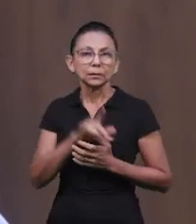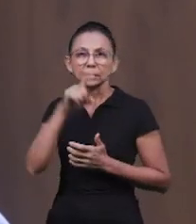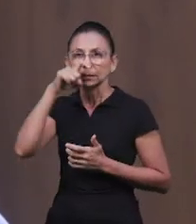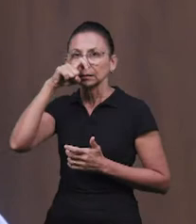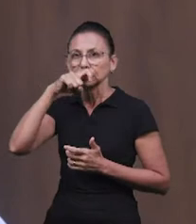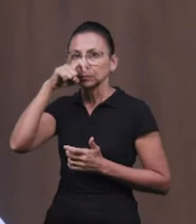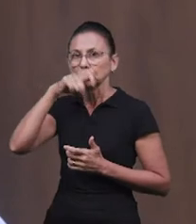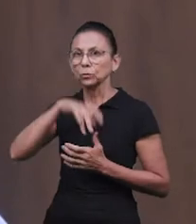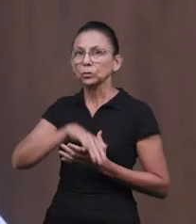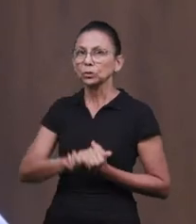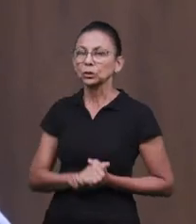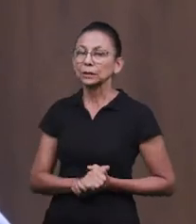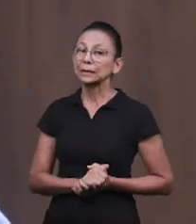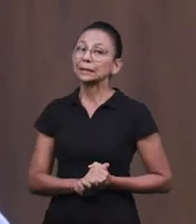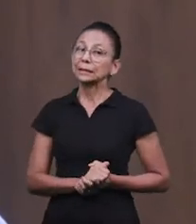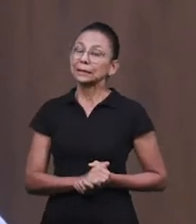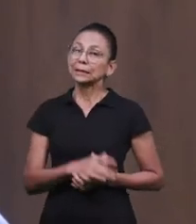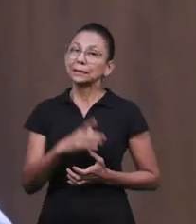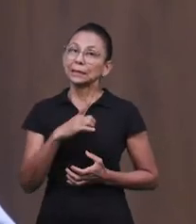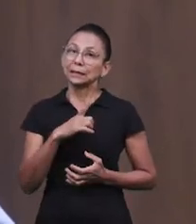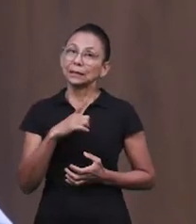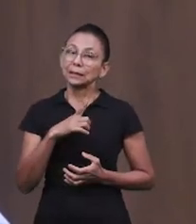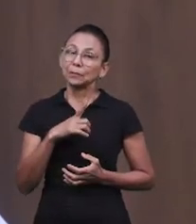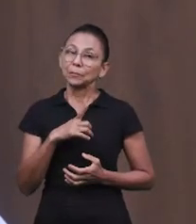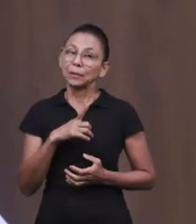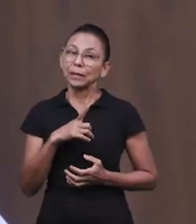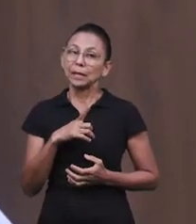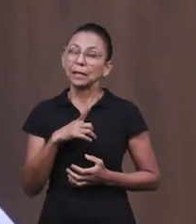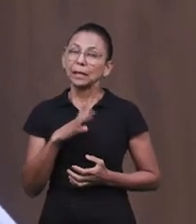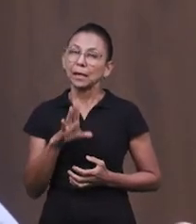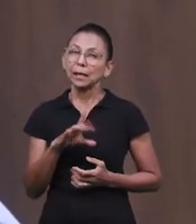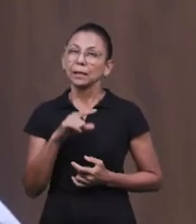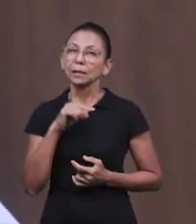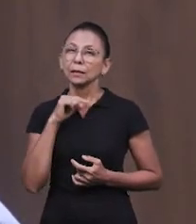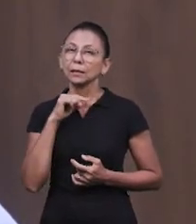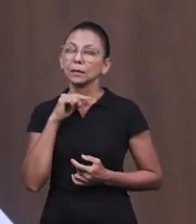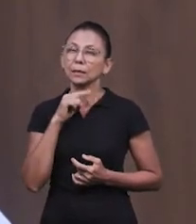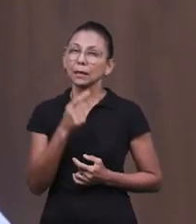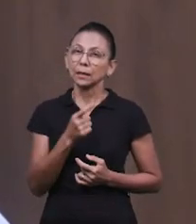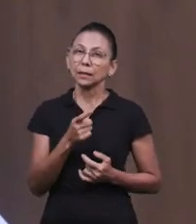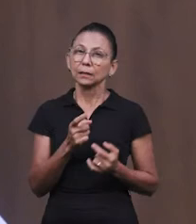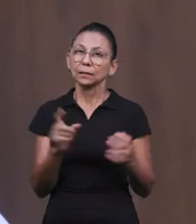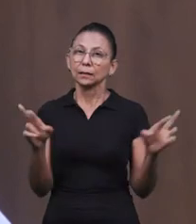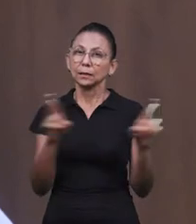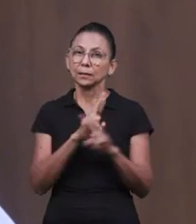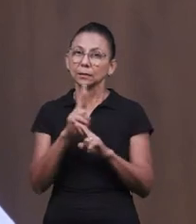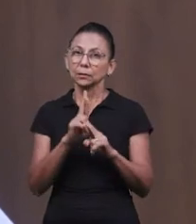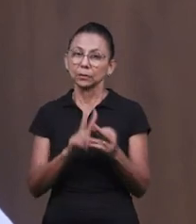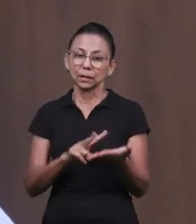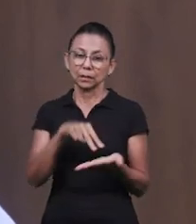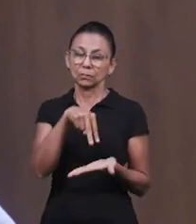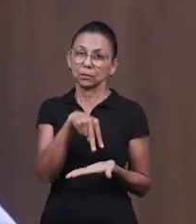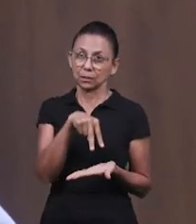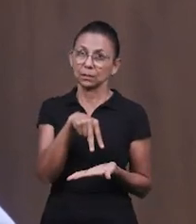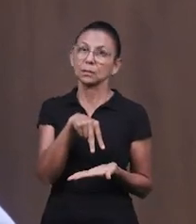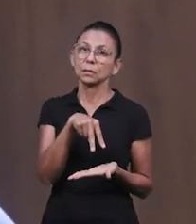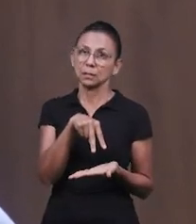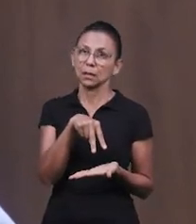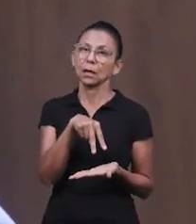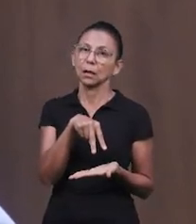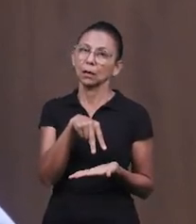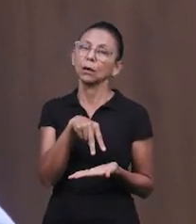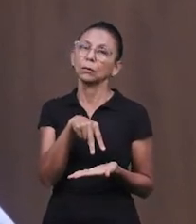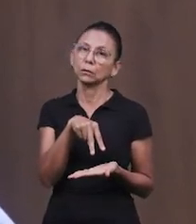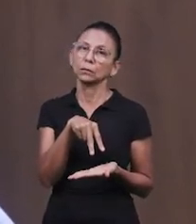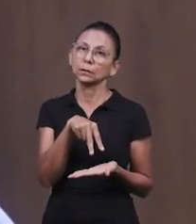coloca em questão a ressurreição. Porque, como na sua origem,